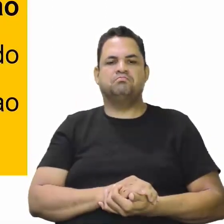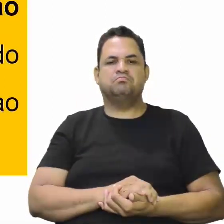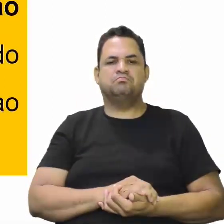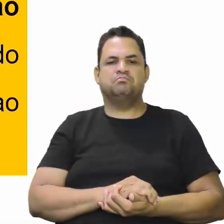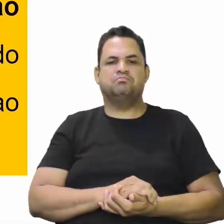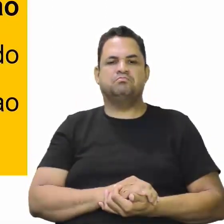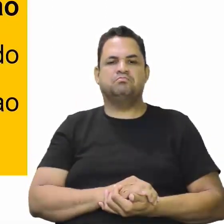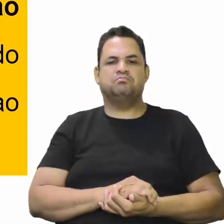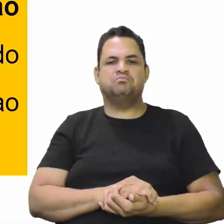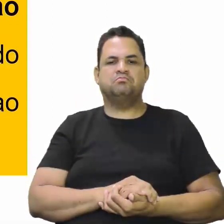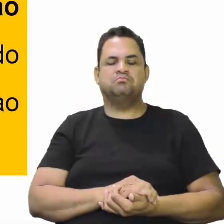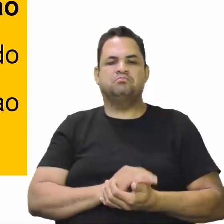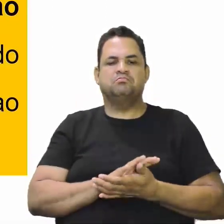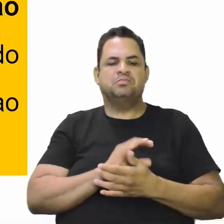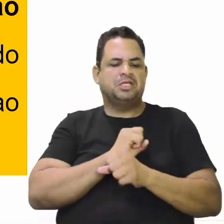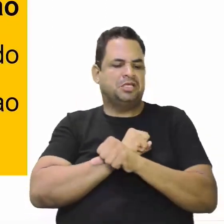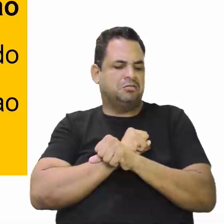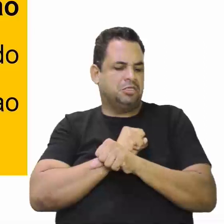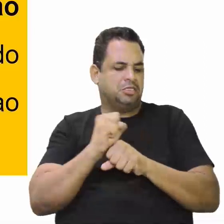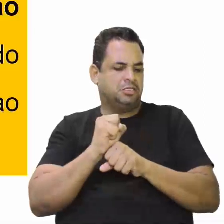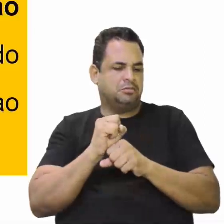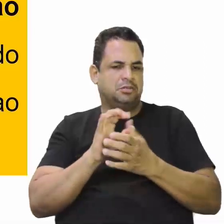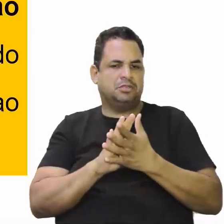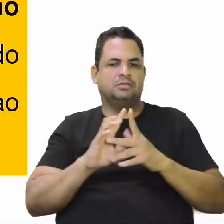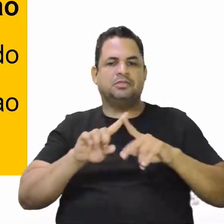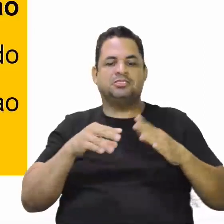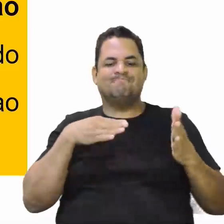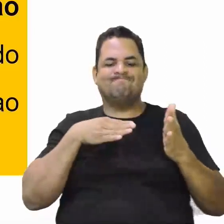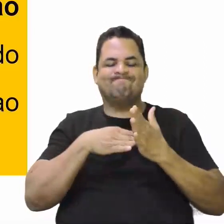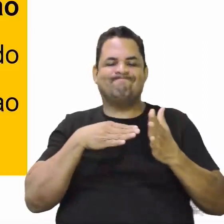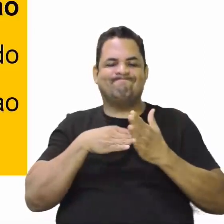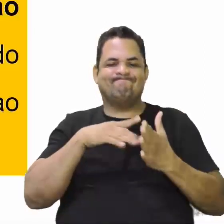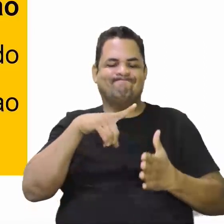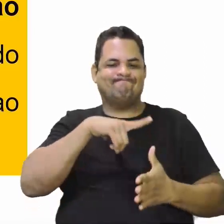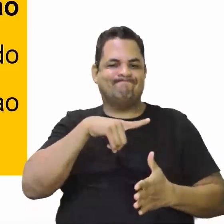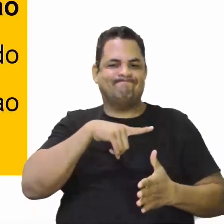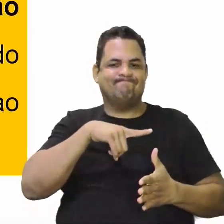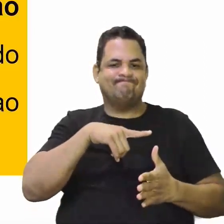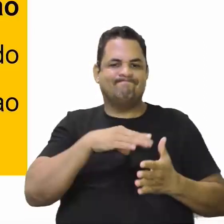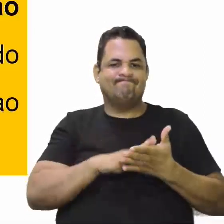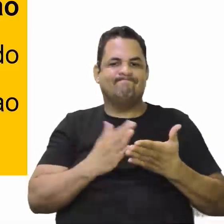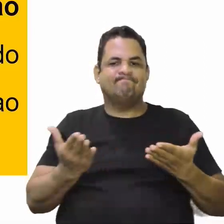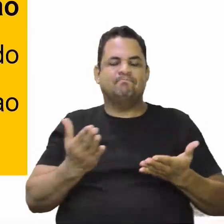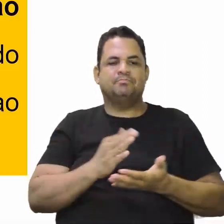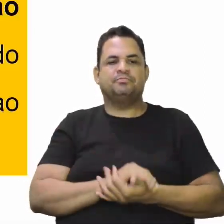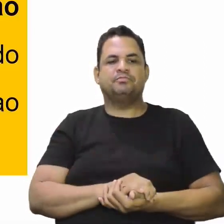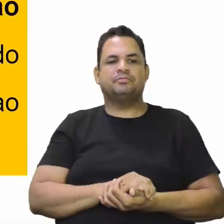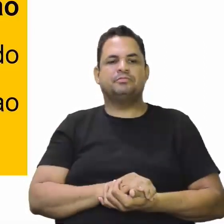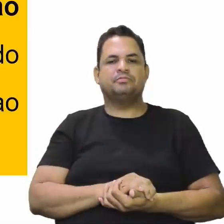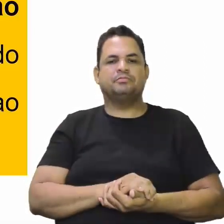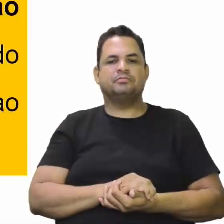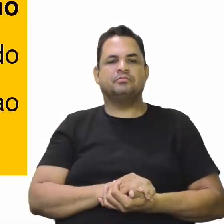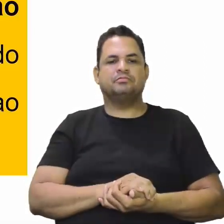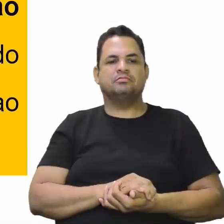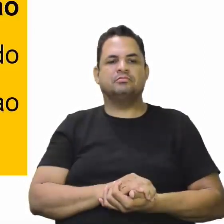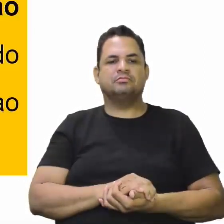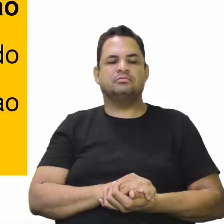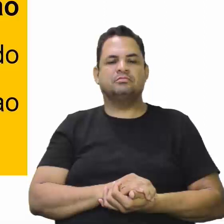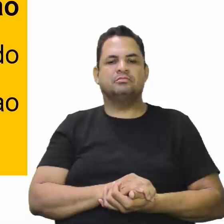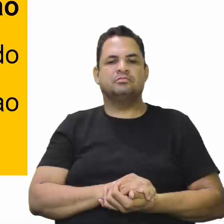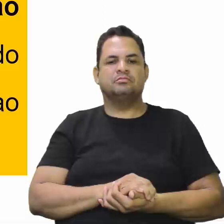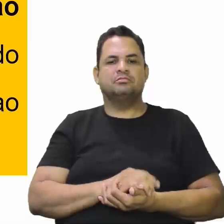Era uma liberdade condicional, vamos dizer assim. Eles estavam subjugados. Não possuíam